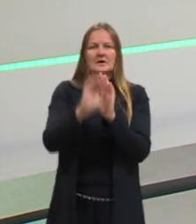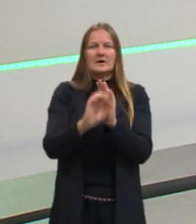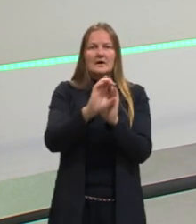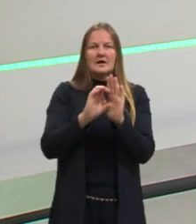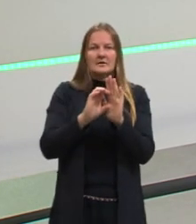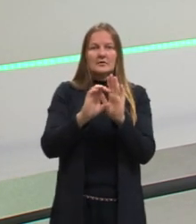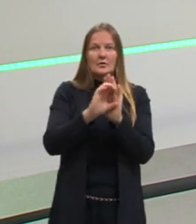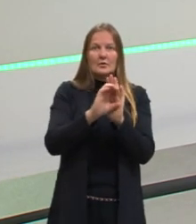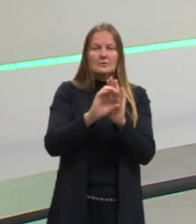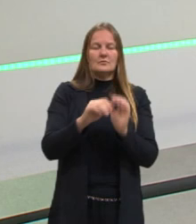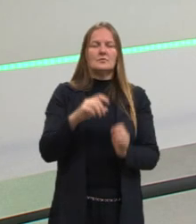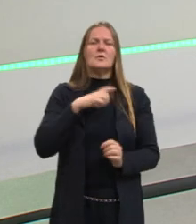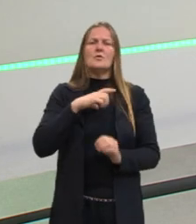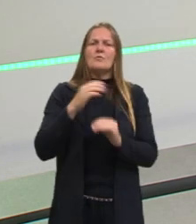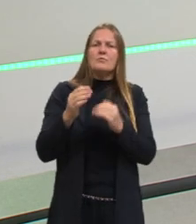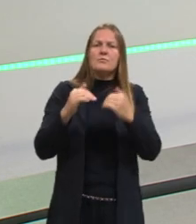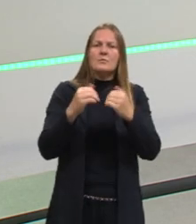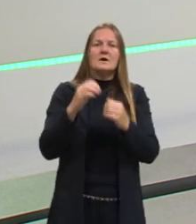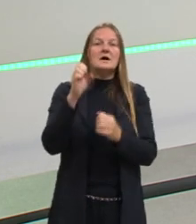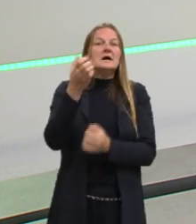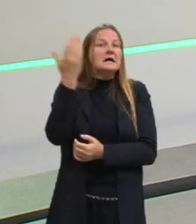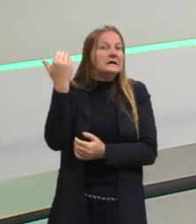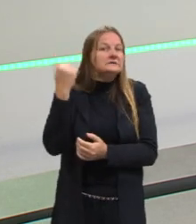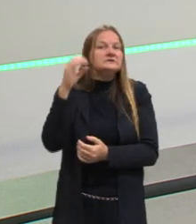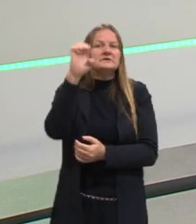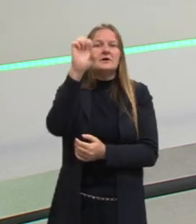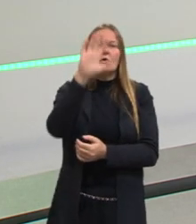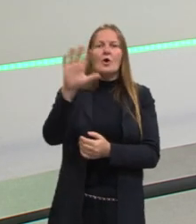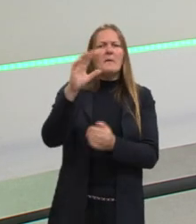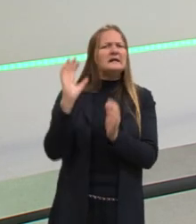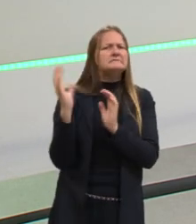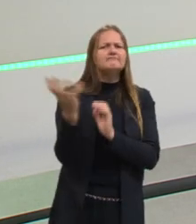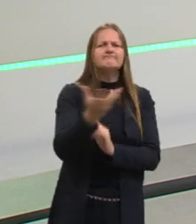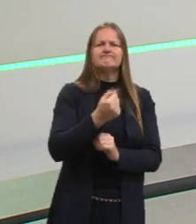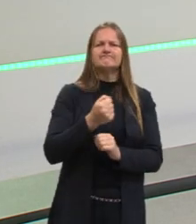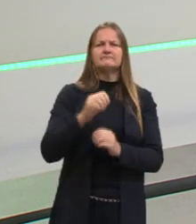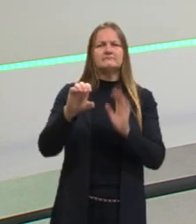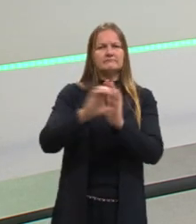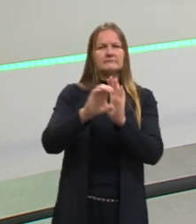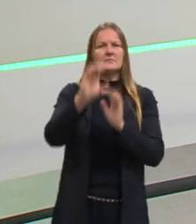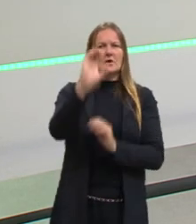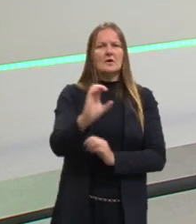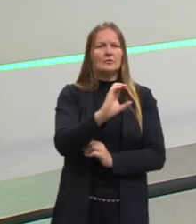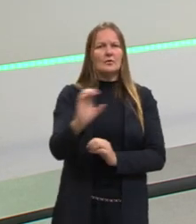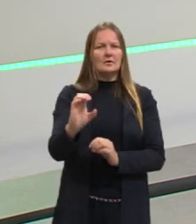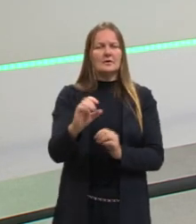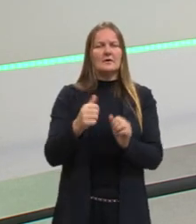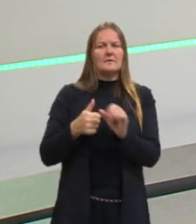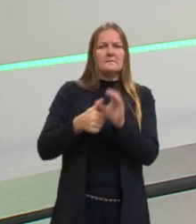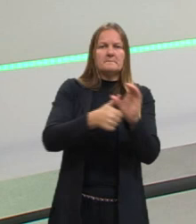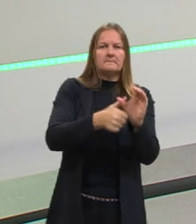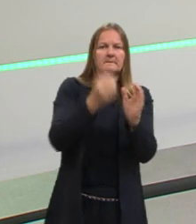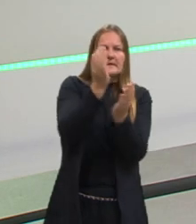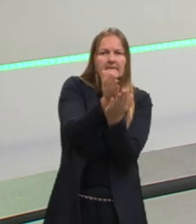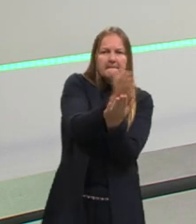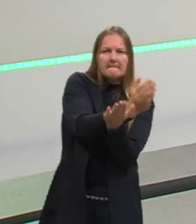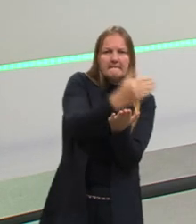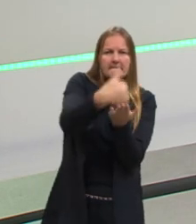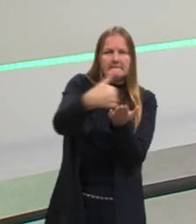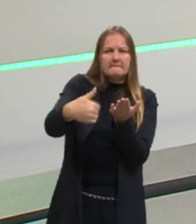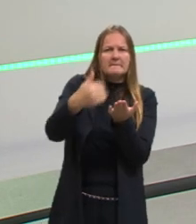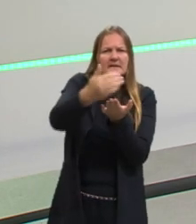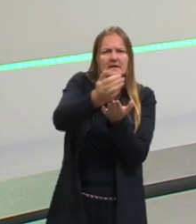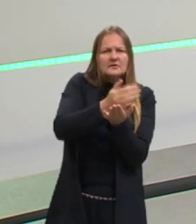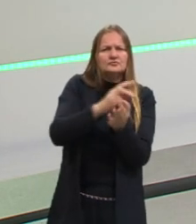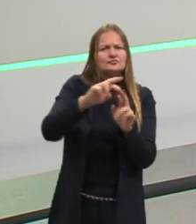protestantes. Então, antes, toda a Europa era católica. Depois, essa cristandade vai se dividir em várias